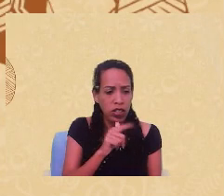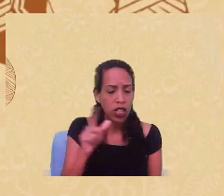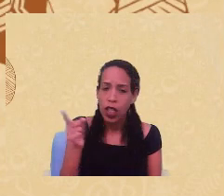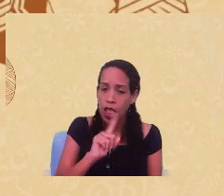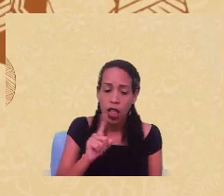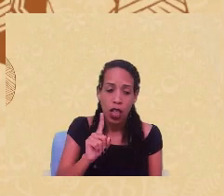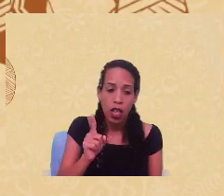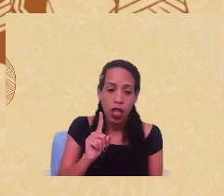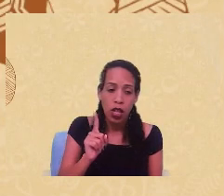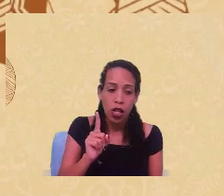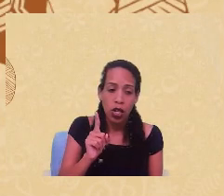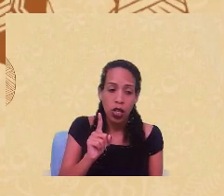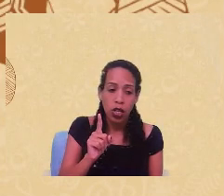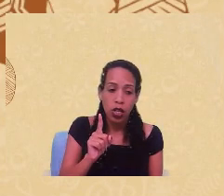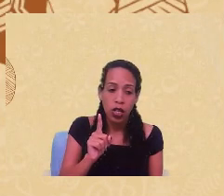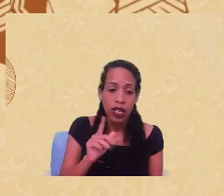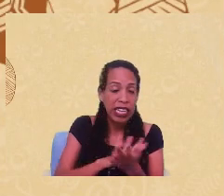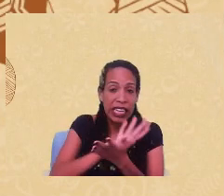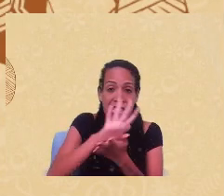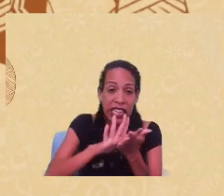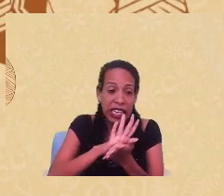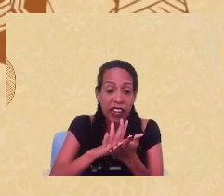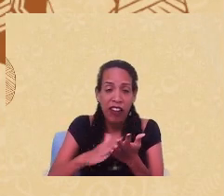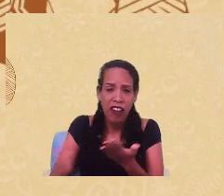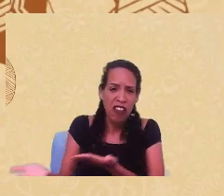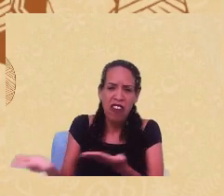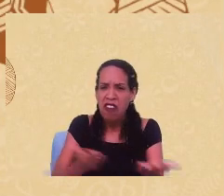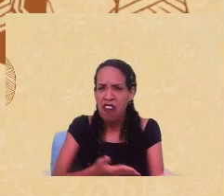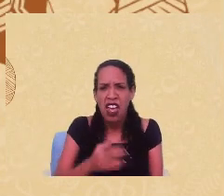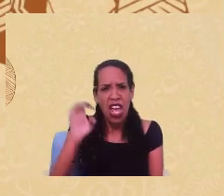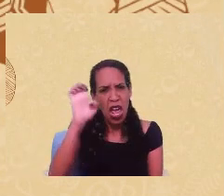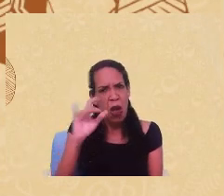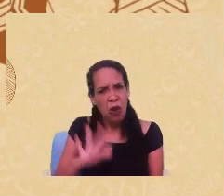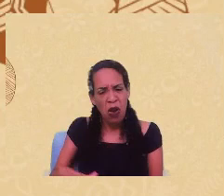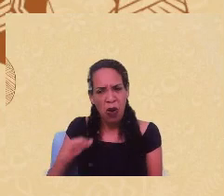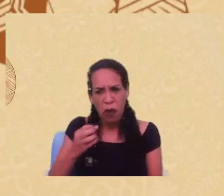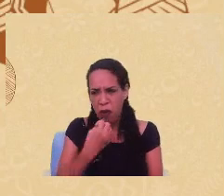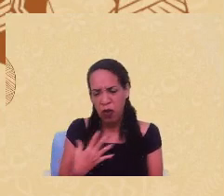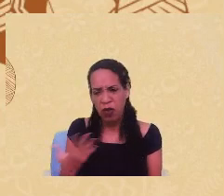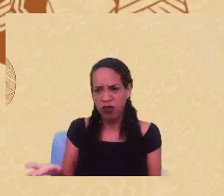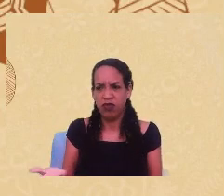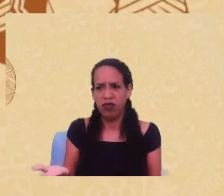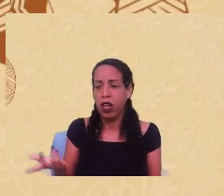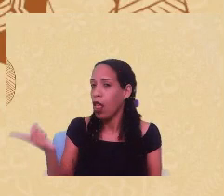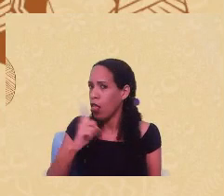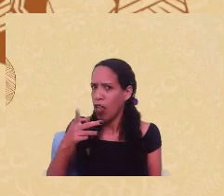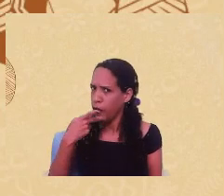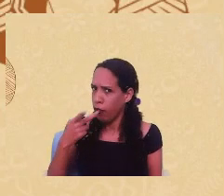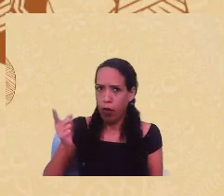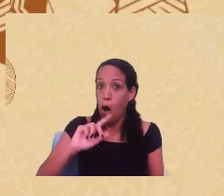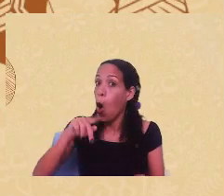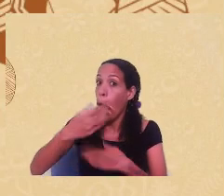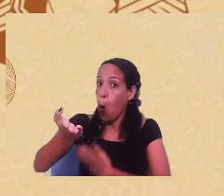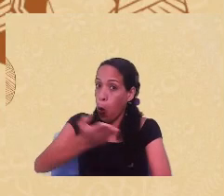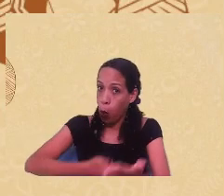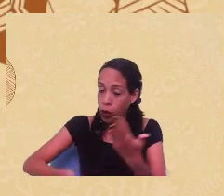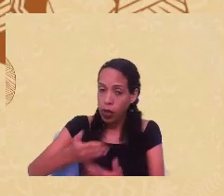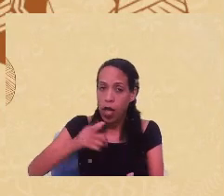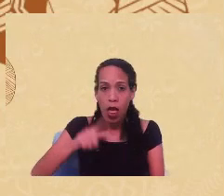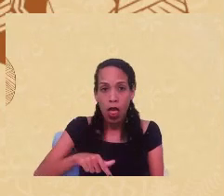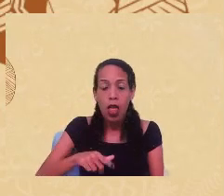é dizer nada que vem de lá para o cérebro. Não, não é isso que está sendo dito e muito pelo contrário. Mas, que está sendo